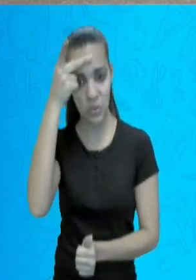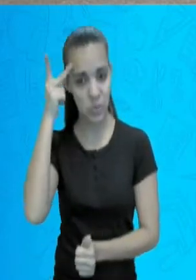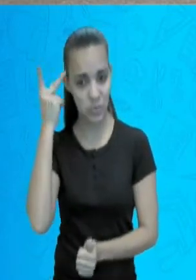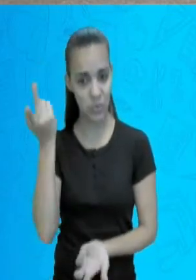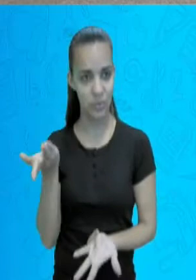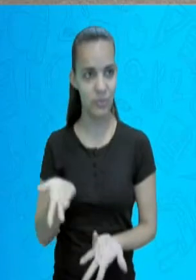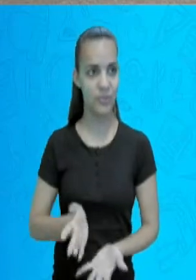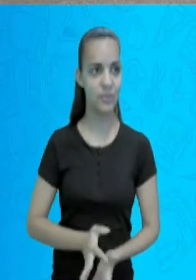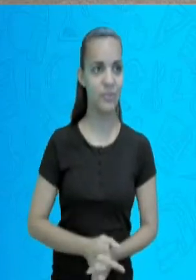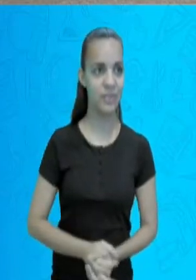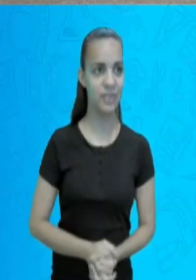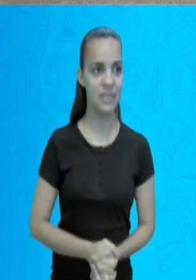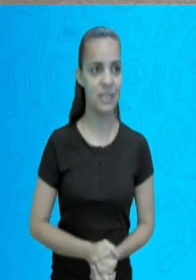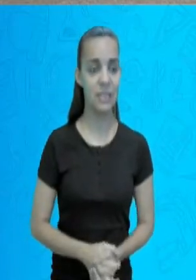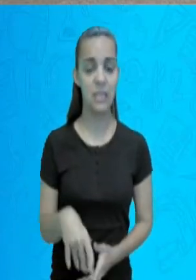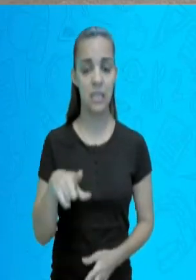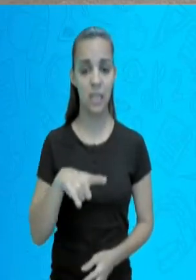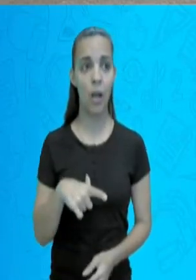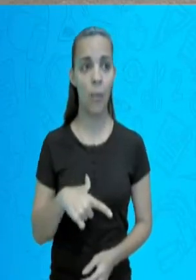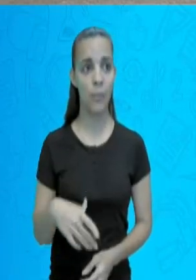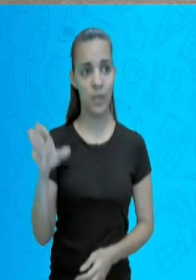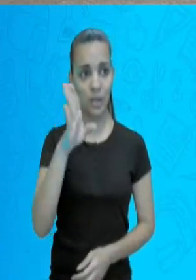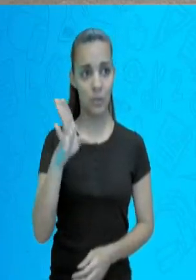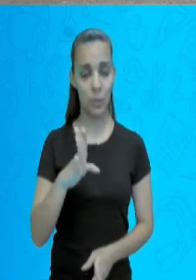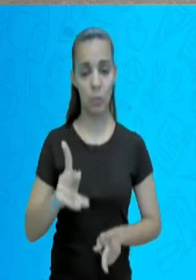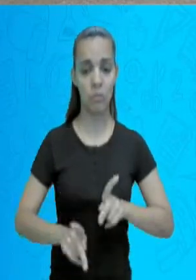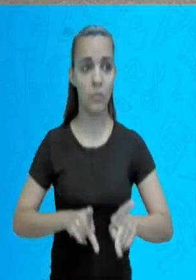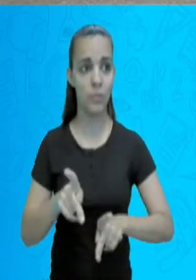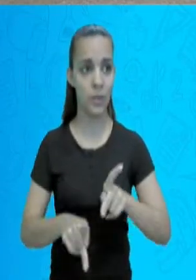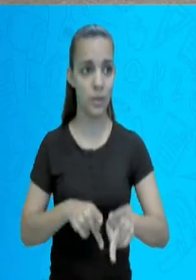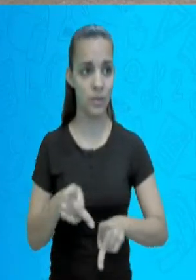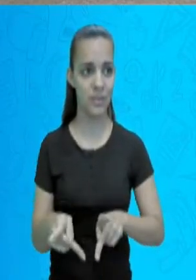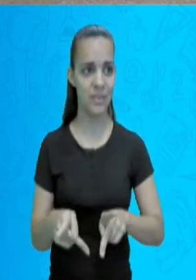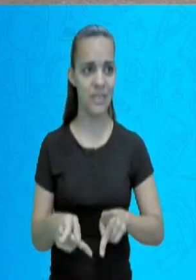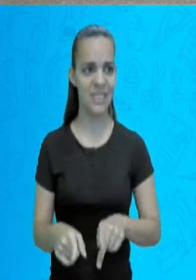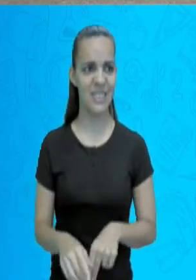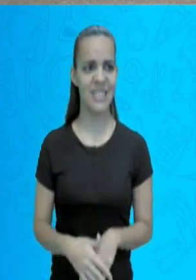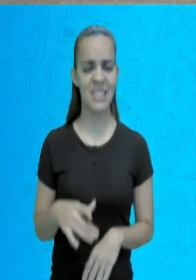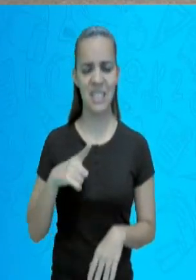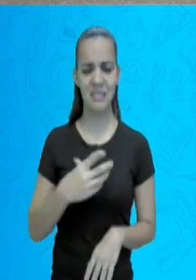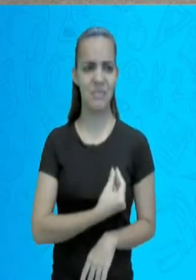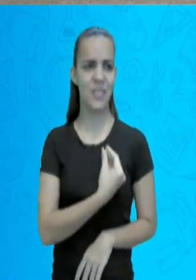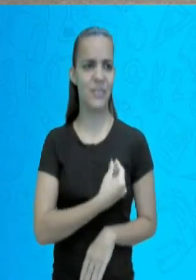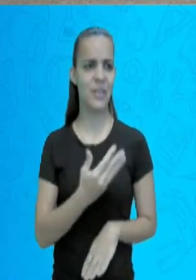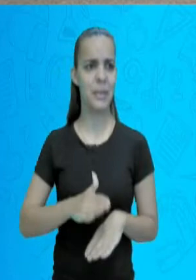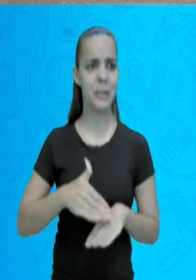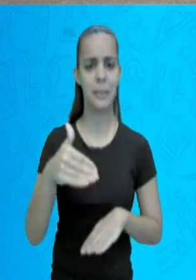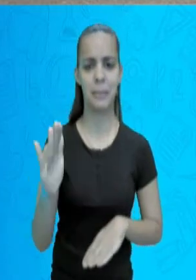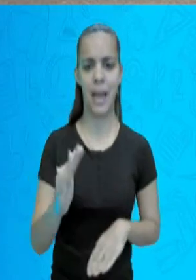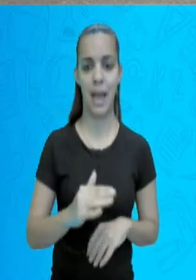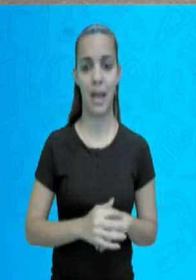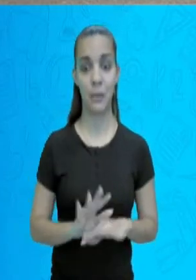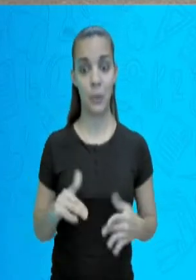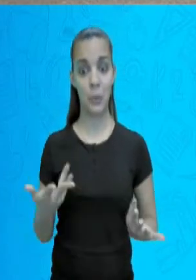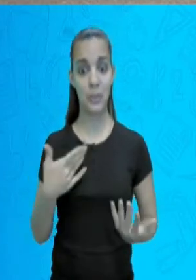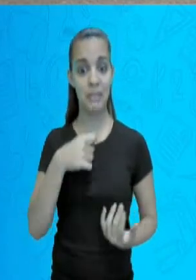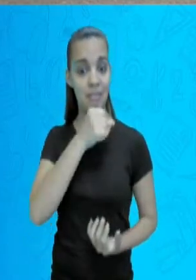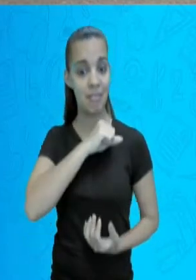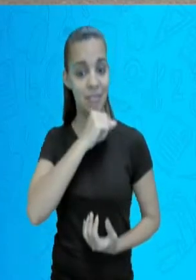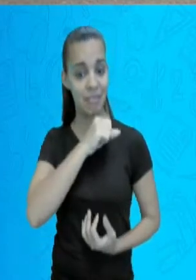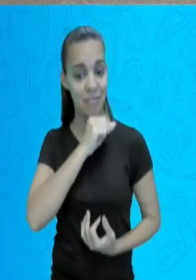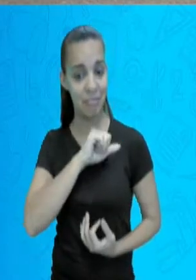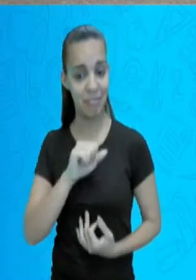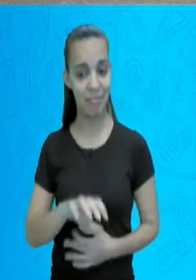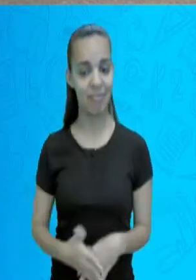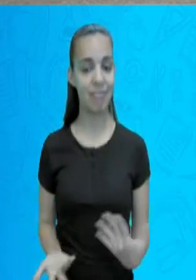que a população brasileira está vivendo mais, está envelhecendo também, é.